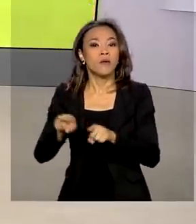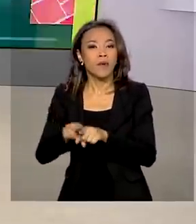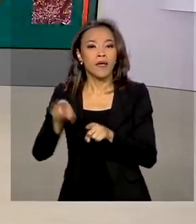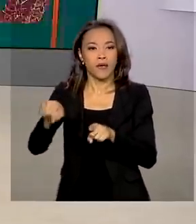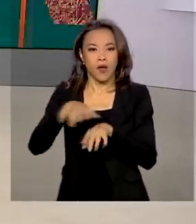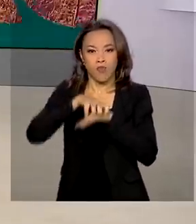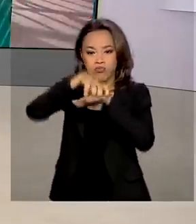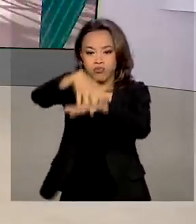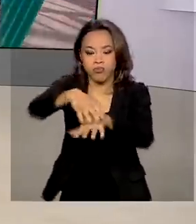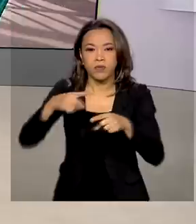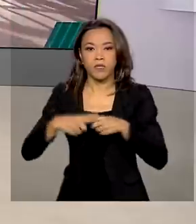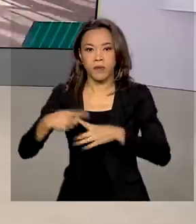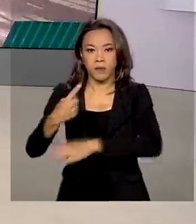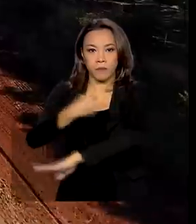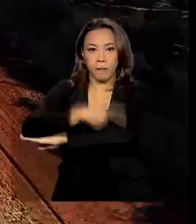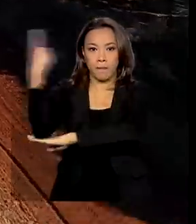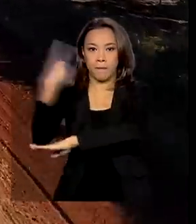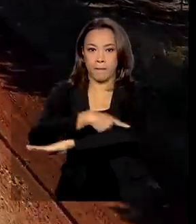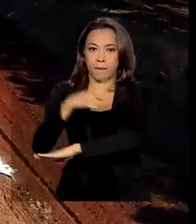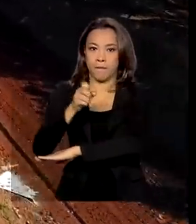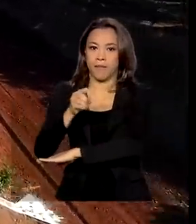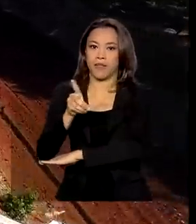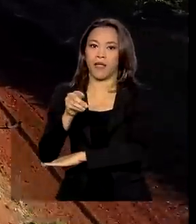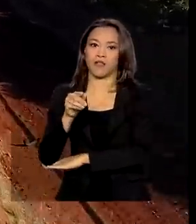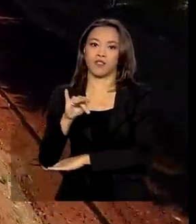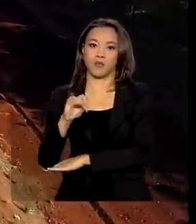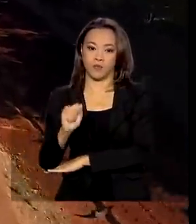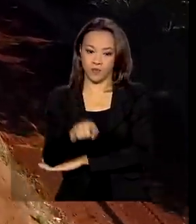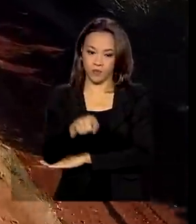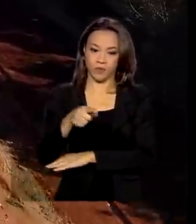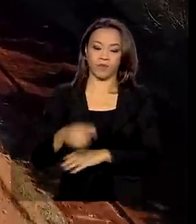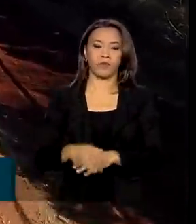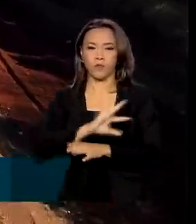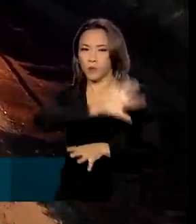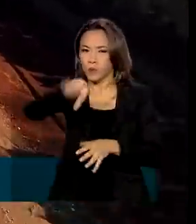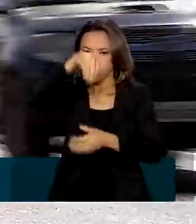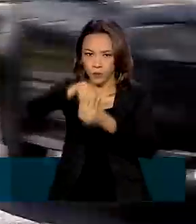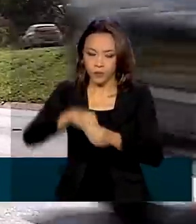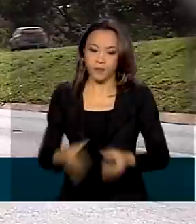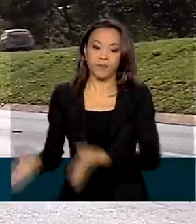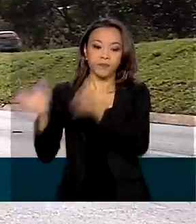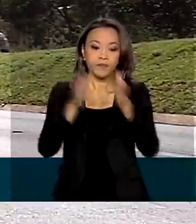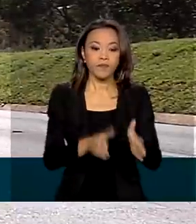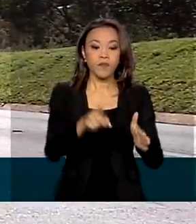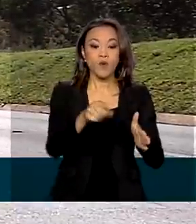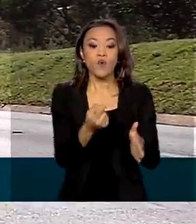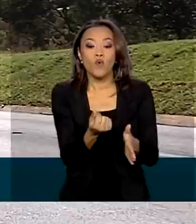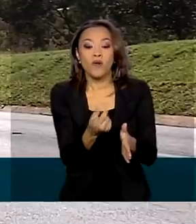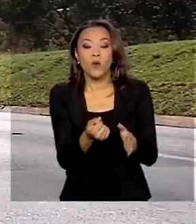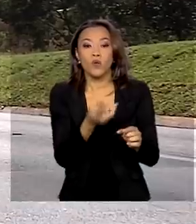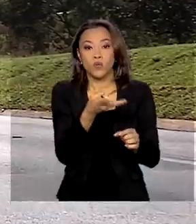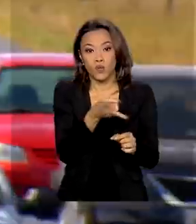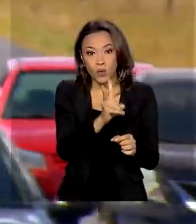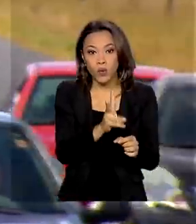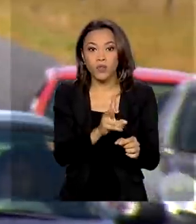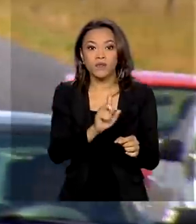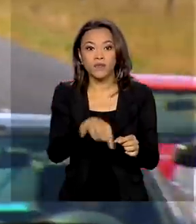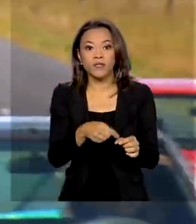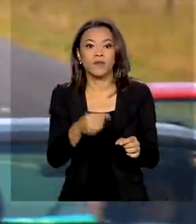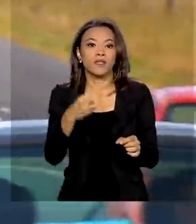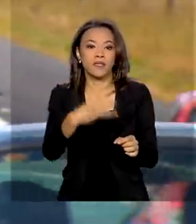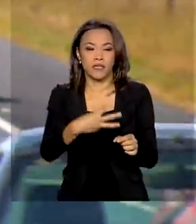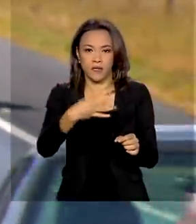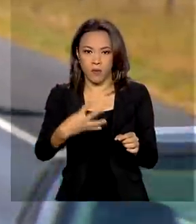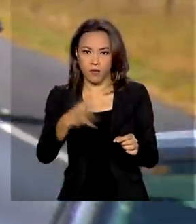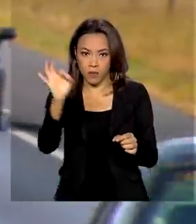aumento nos pedágios. O aumento médio que já está em vigor varia de 2,34%